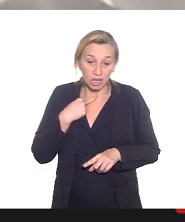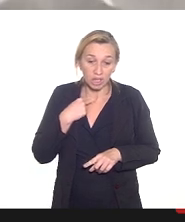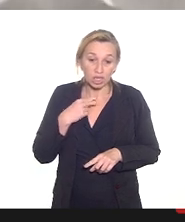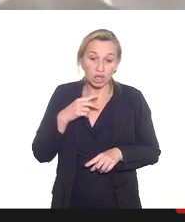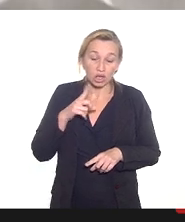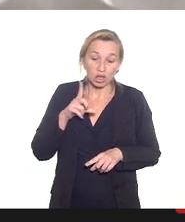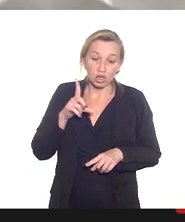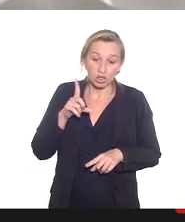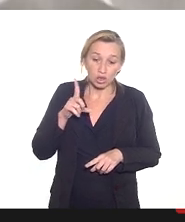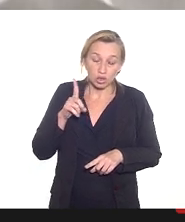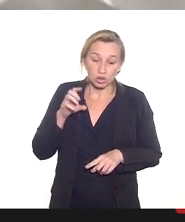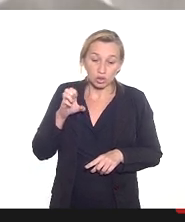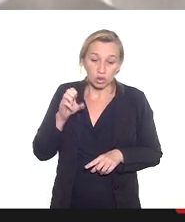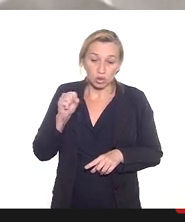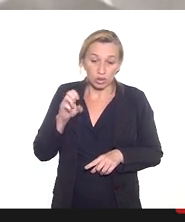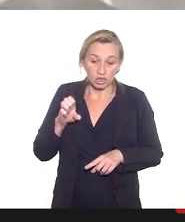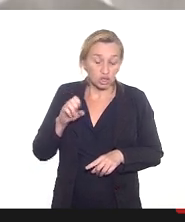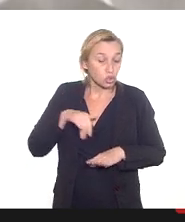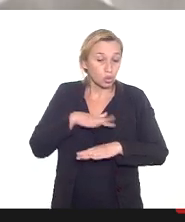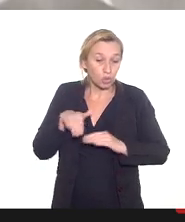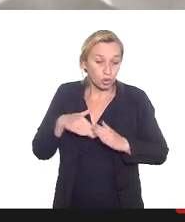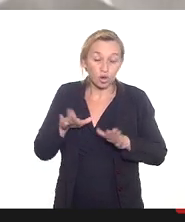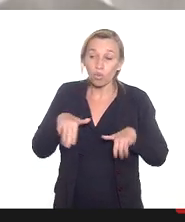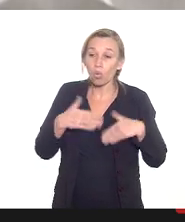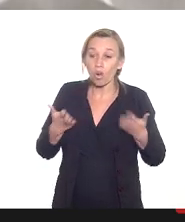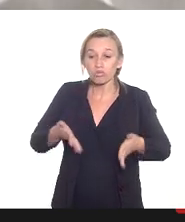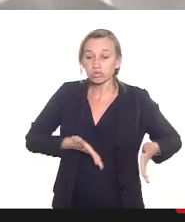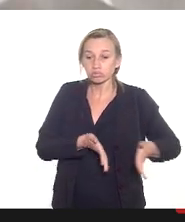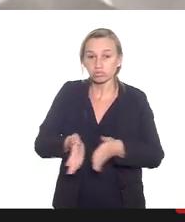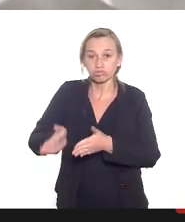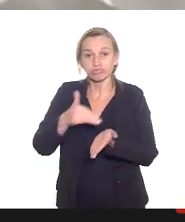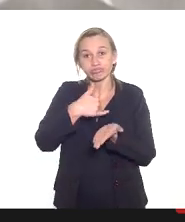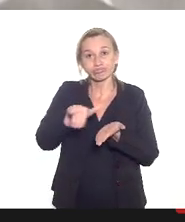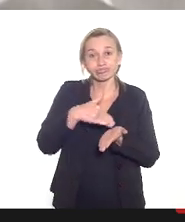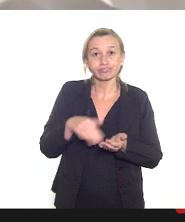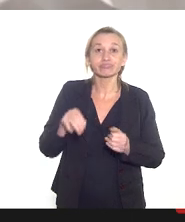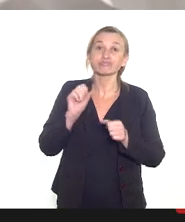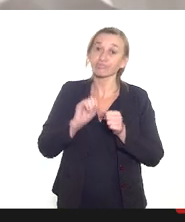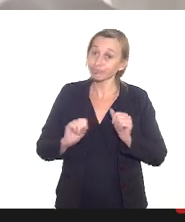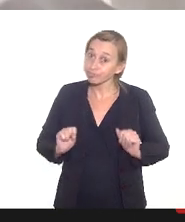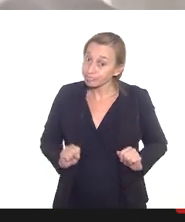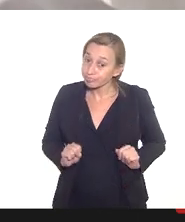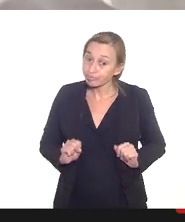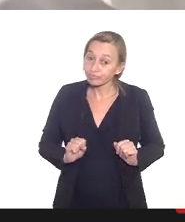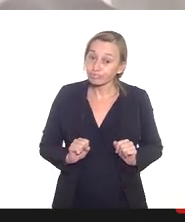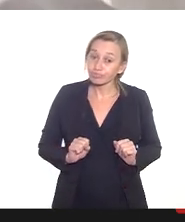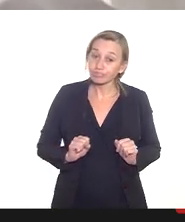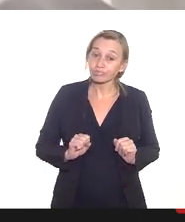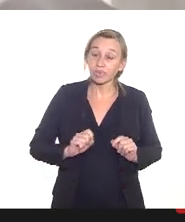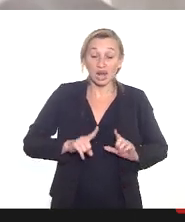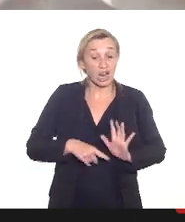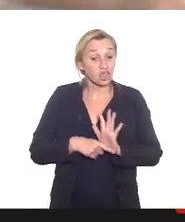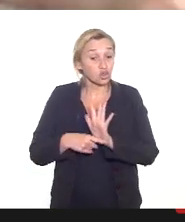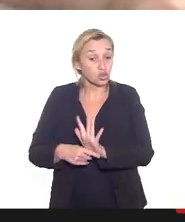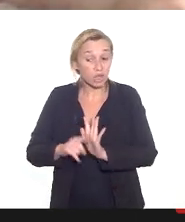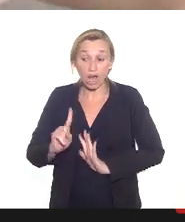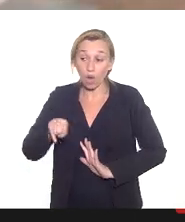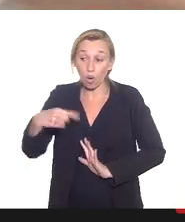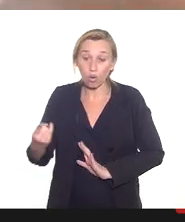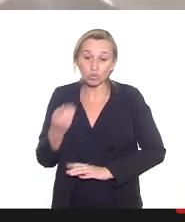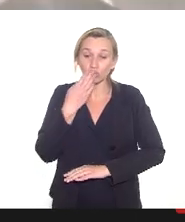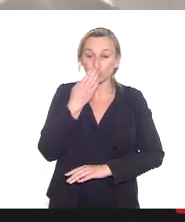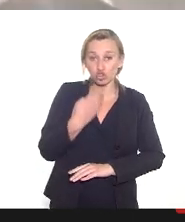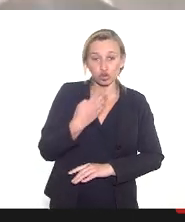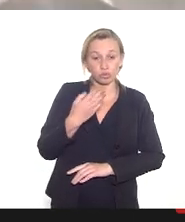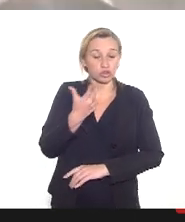qual o caminho que a secretaria está fazendo para suprir com outro tipo de